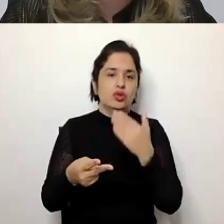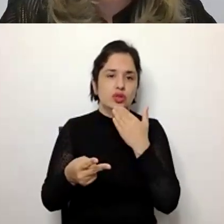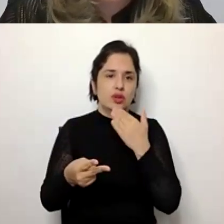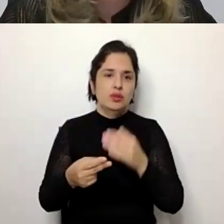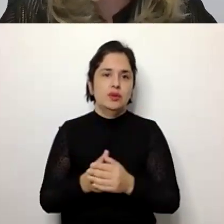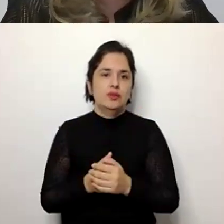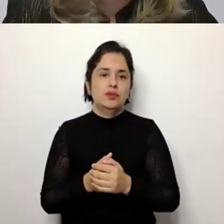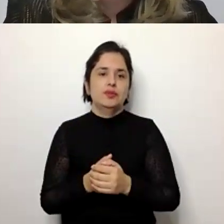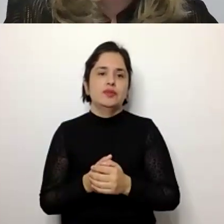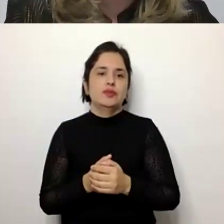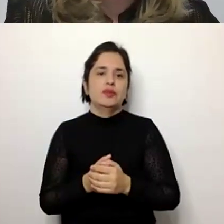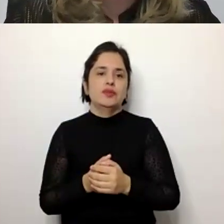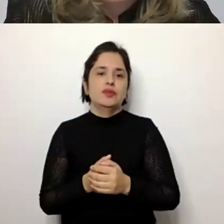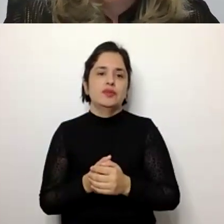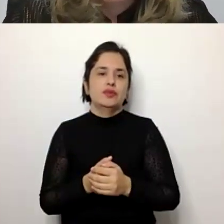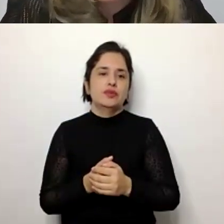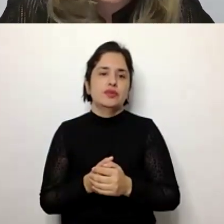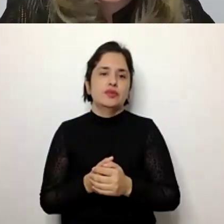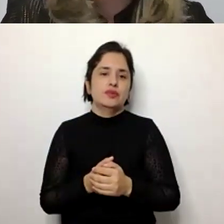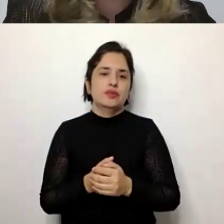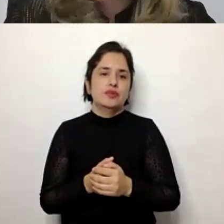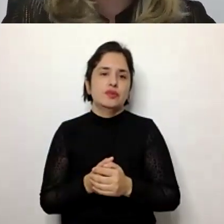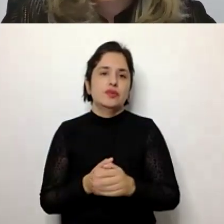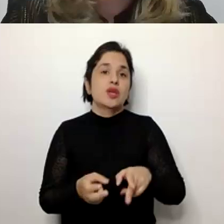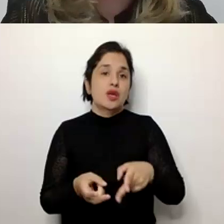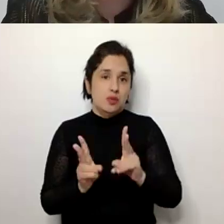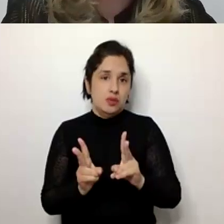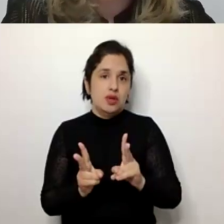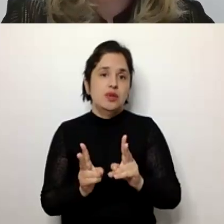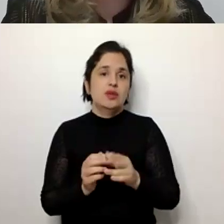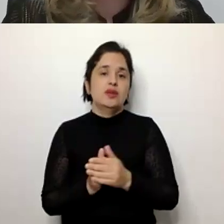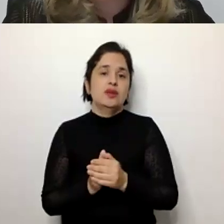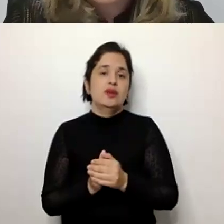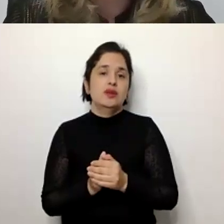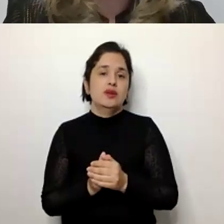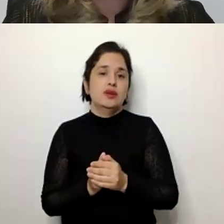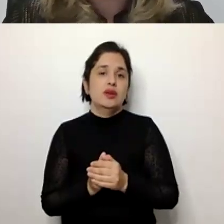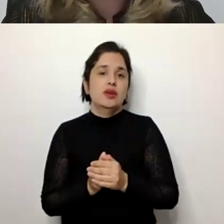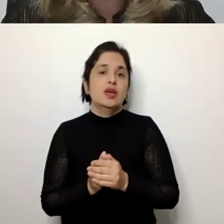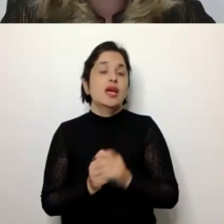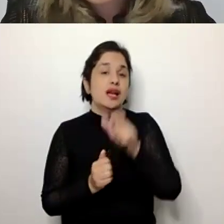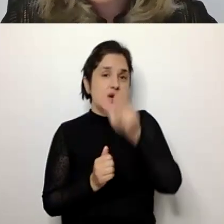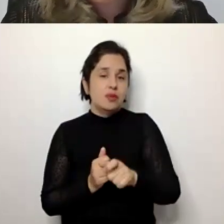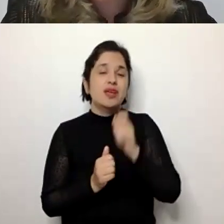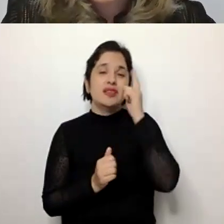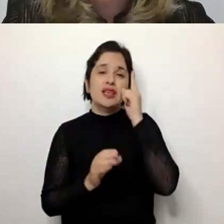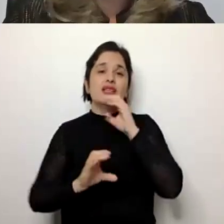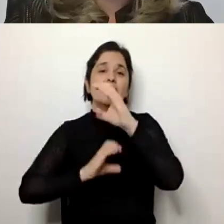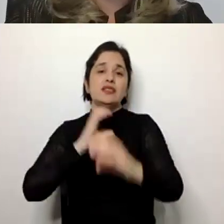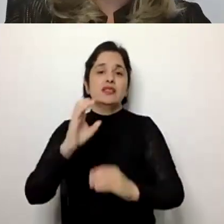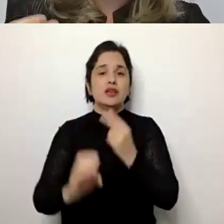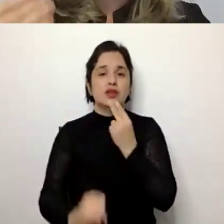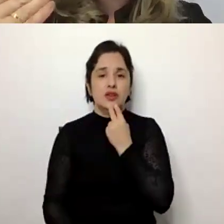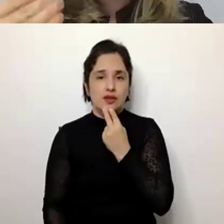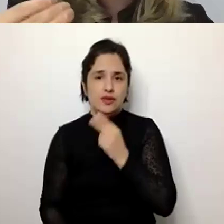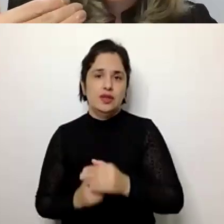questão da prevenção é permitir, possibilitar que a pessoa compreenda o ciclo de vida, né?